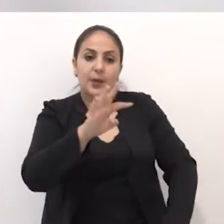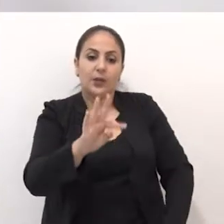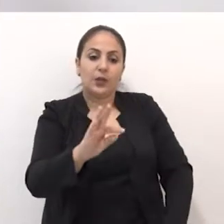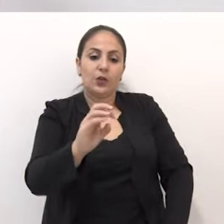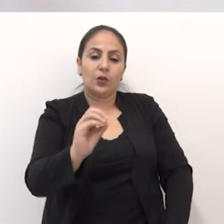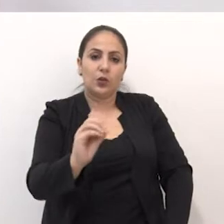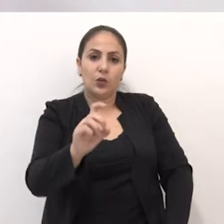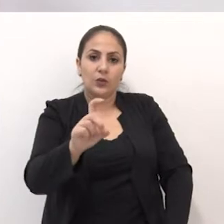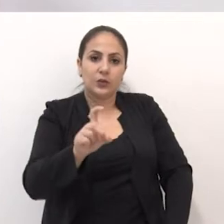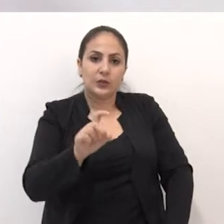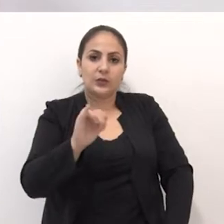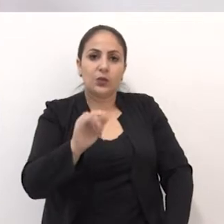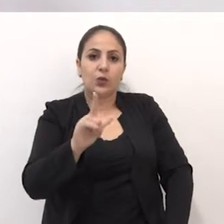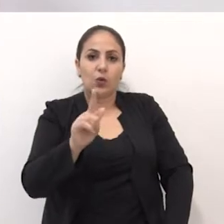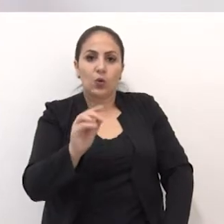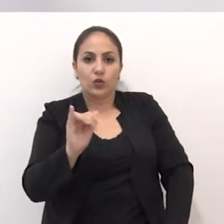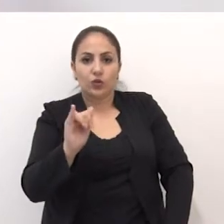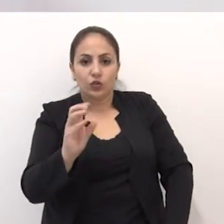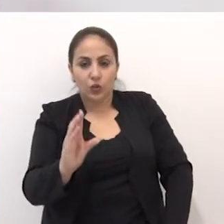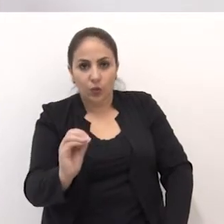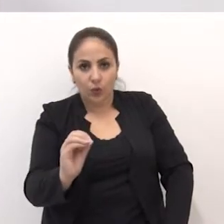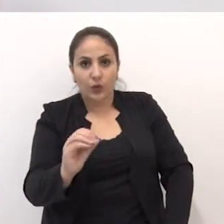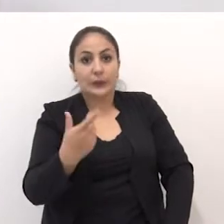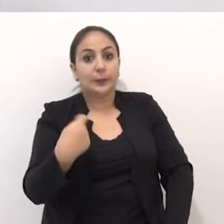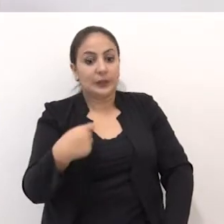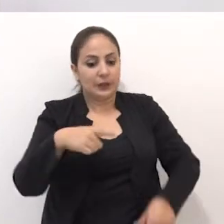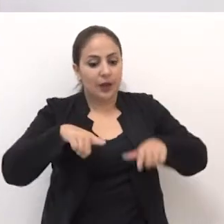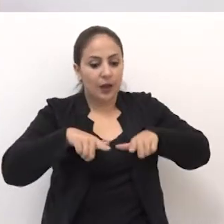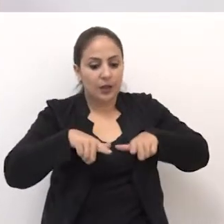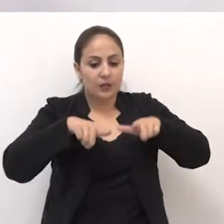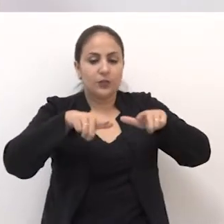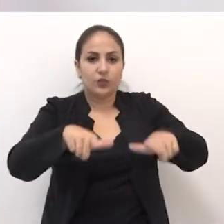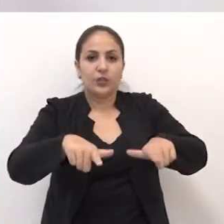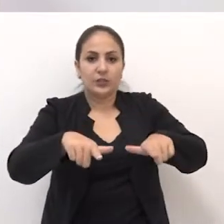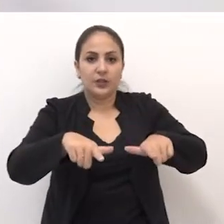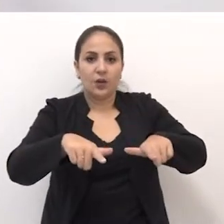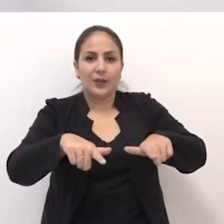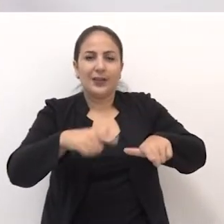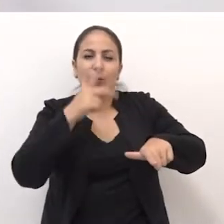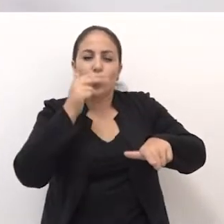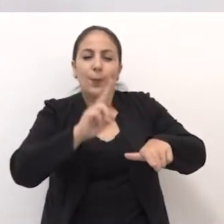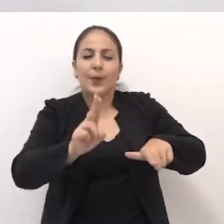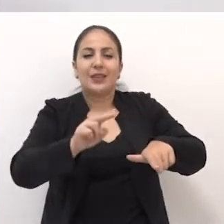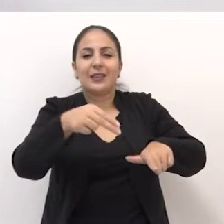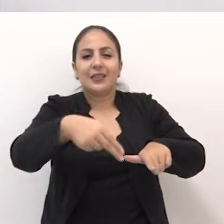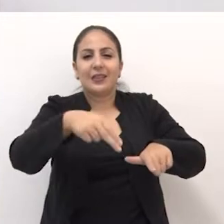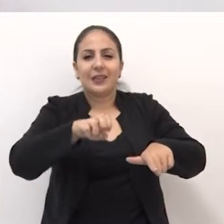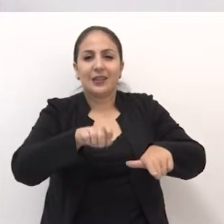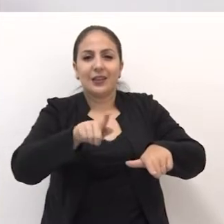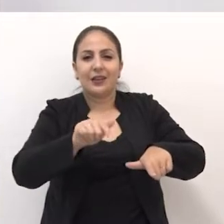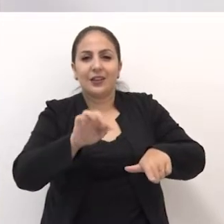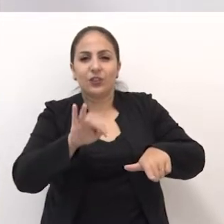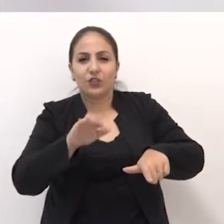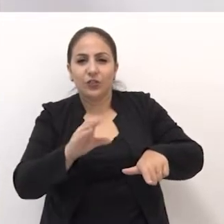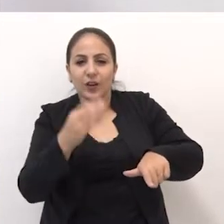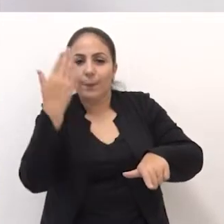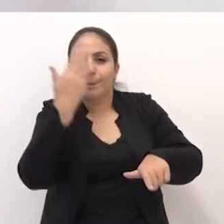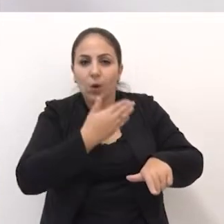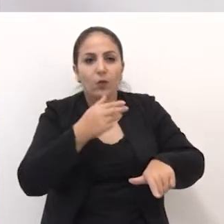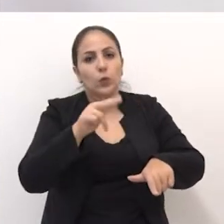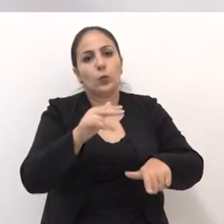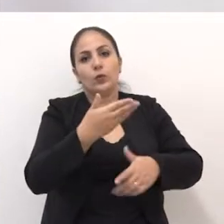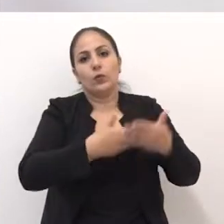também providenciar uma certidão negativa de crime. Então, são duas inovações que vai vir na questão